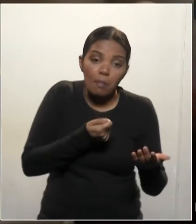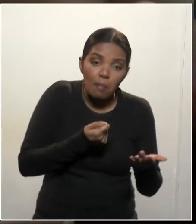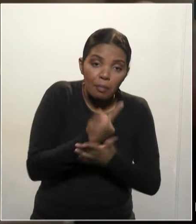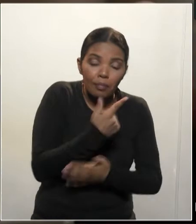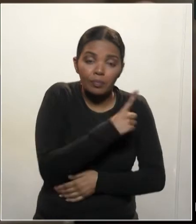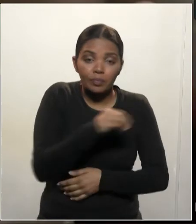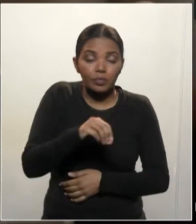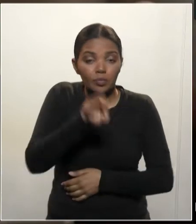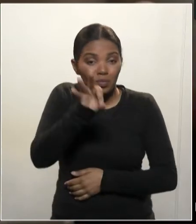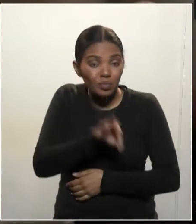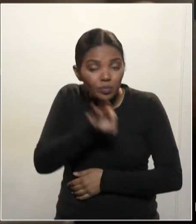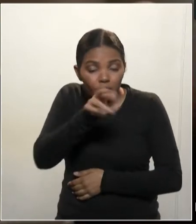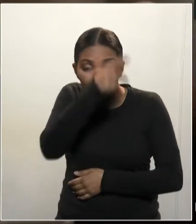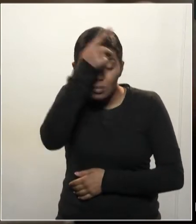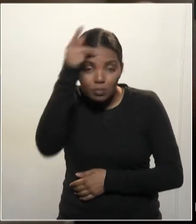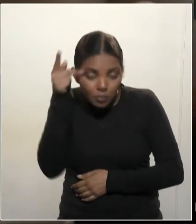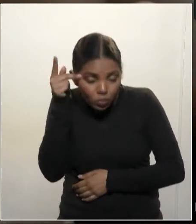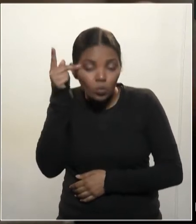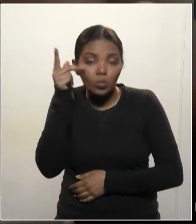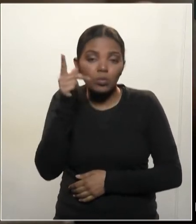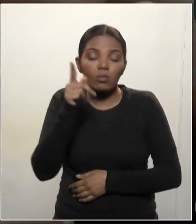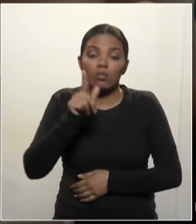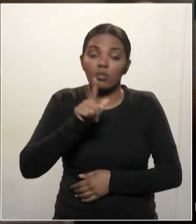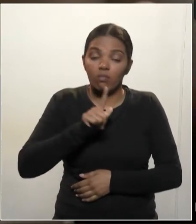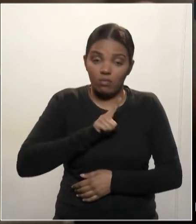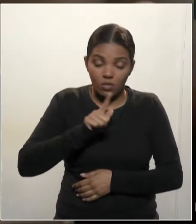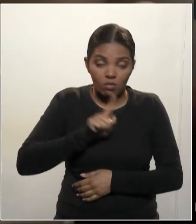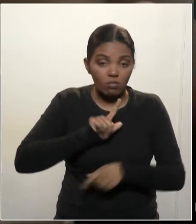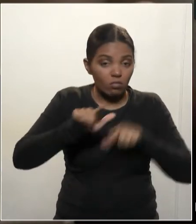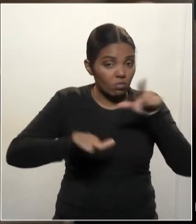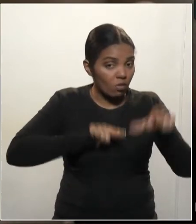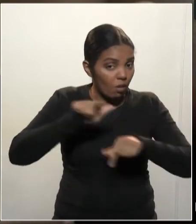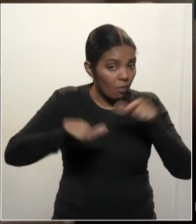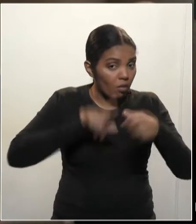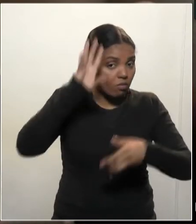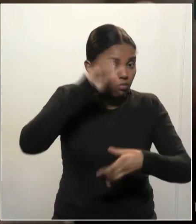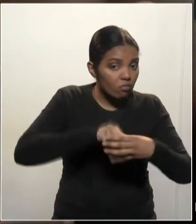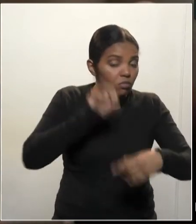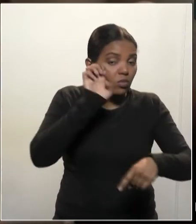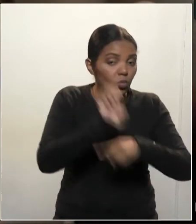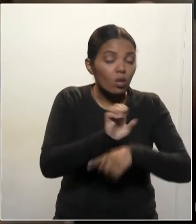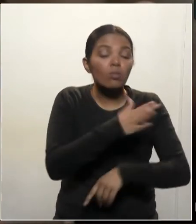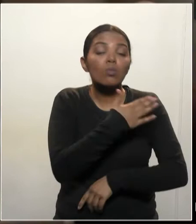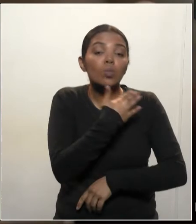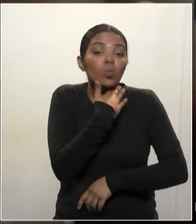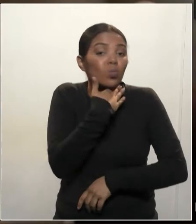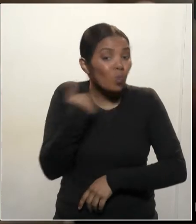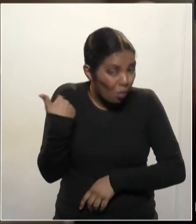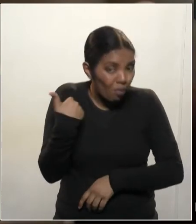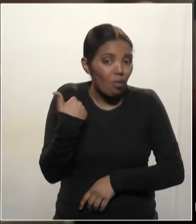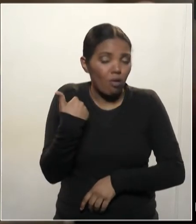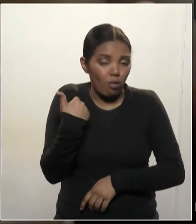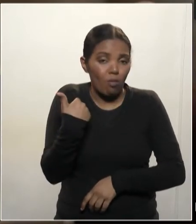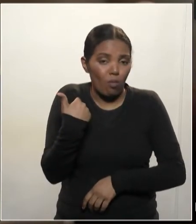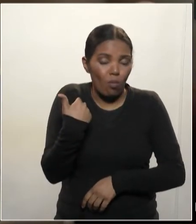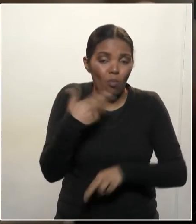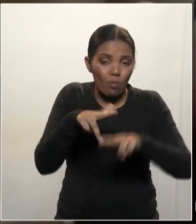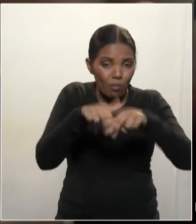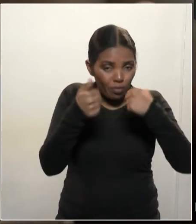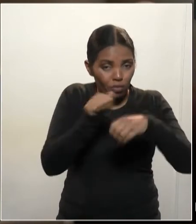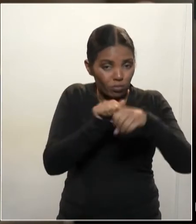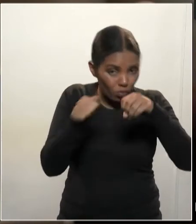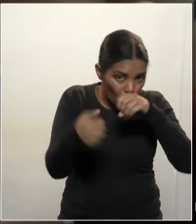dependentes e servidores do Paraná que tenham morrido ou que aconteçam, infelizmente, de virem a morrer em decorrência